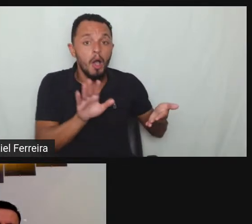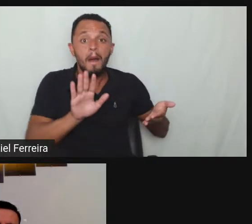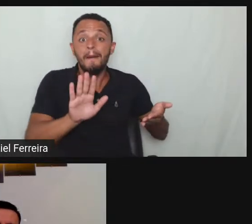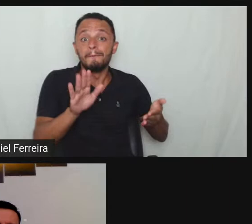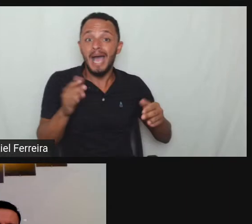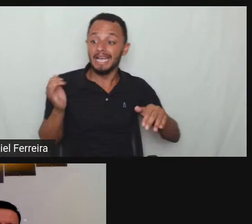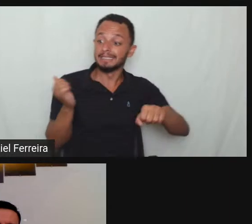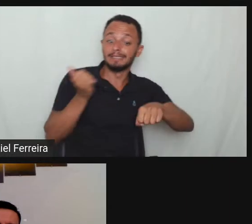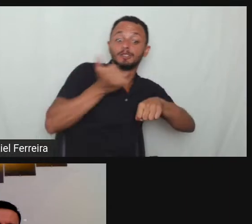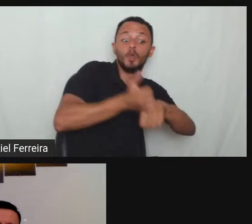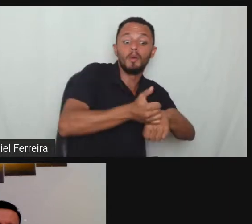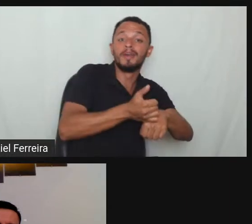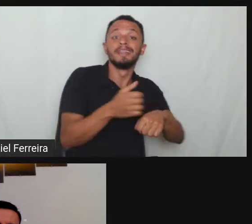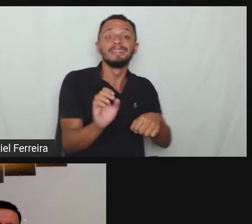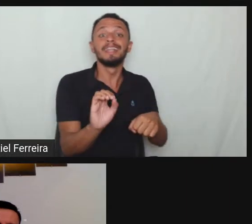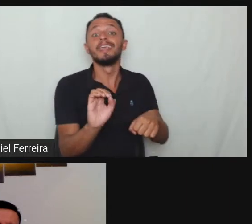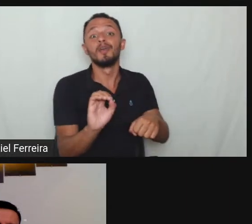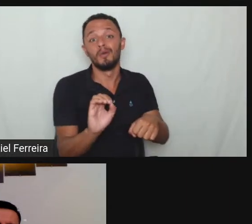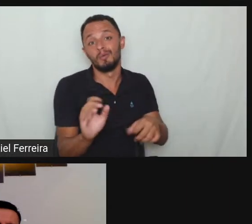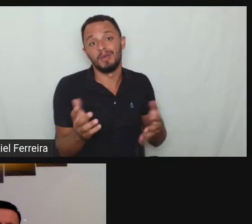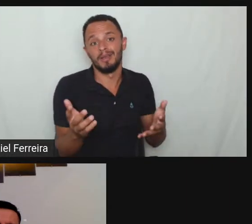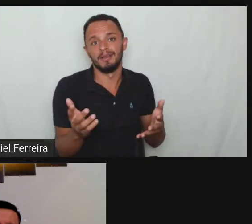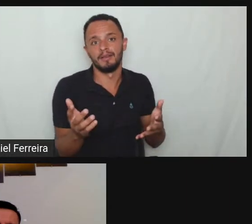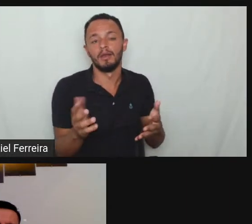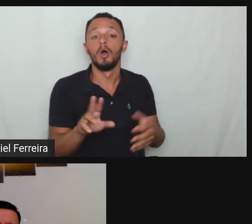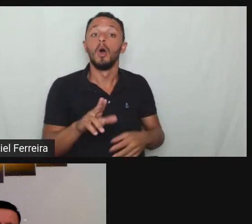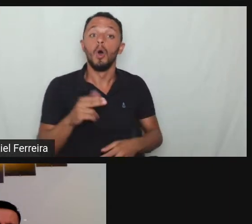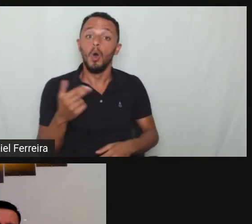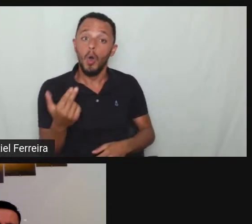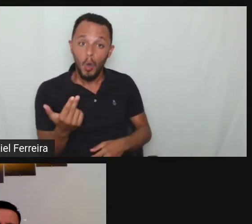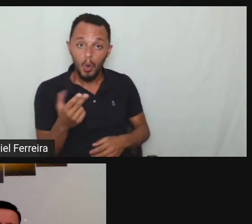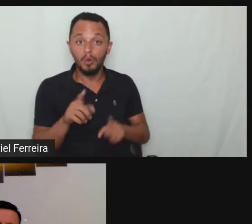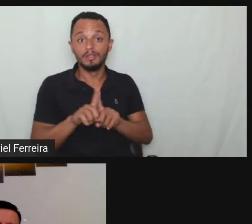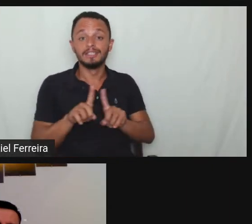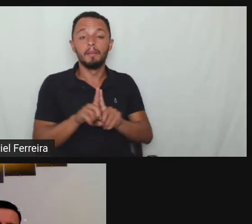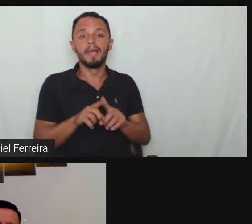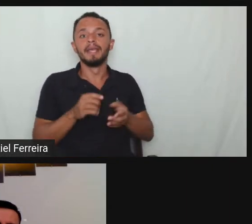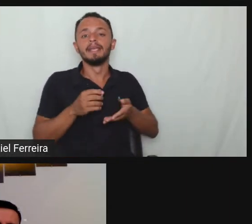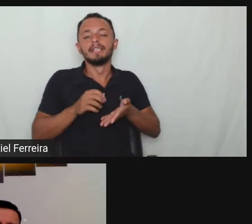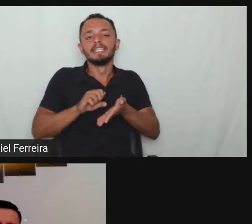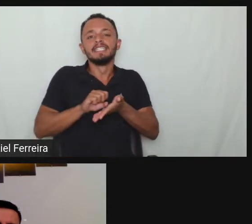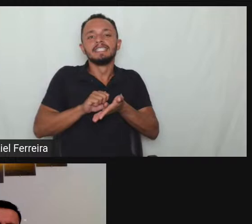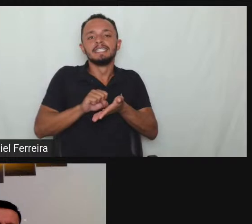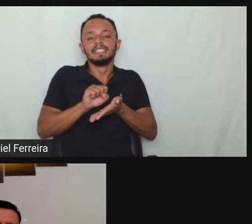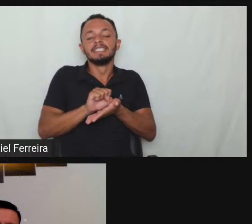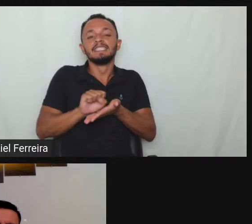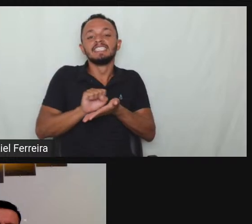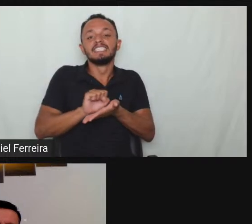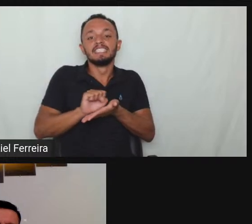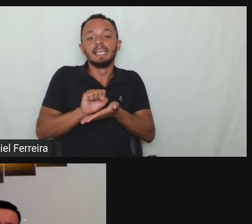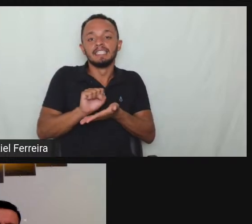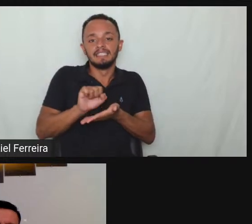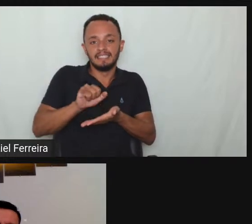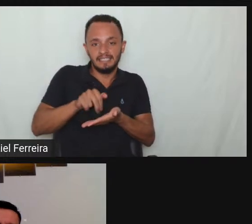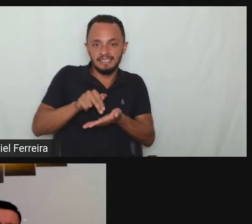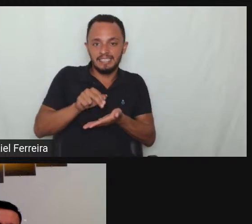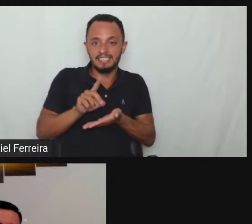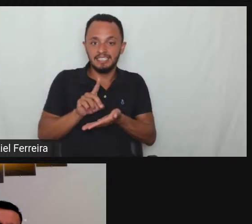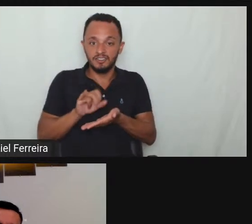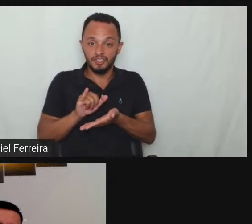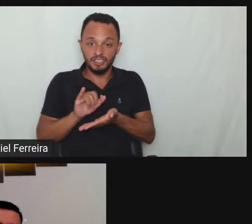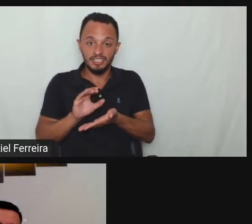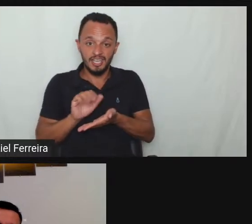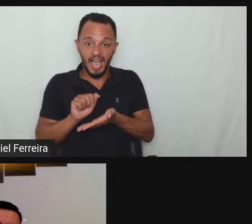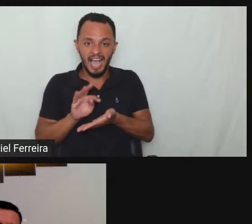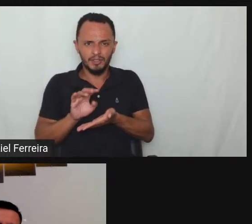homologação né Marcelo lá do sindicato realmente isso foi uma observação se a empresa contratou ou não se tinha a